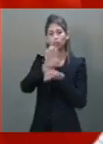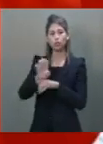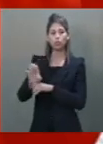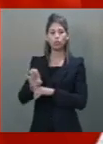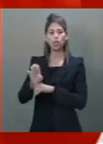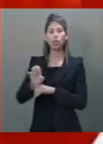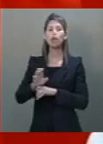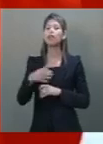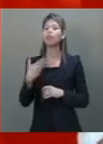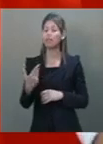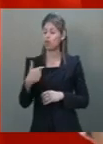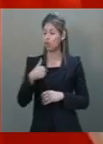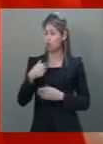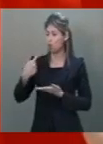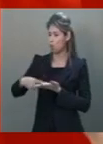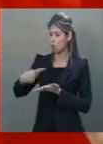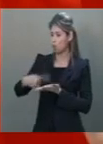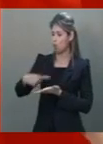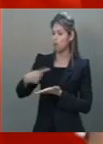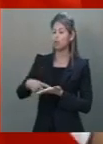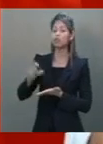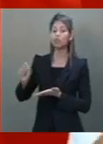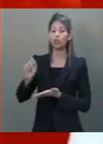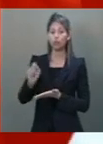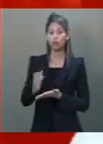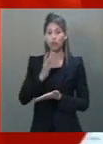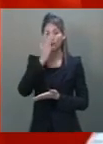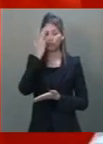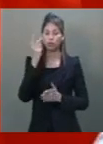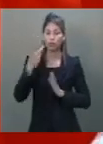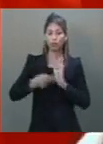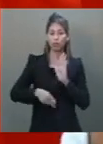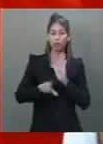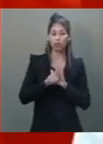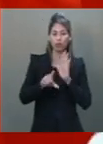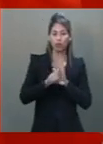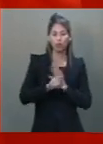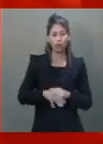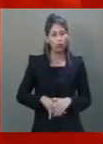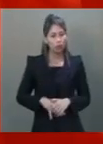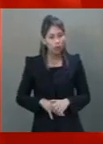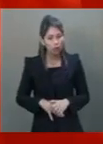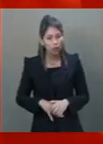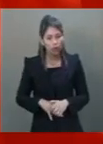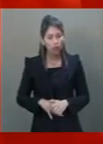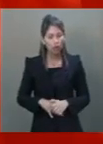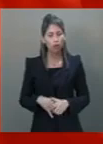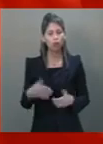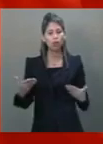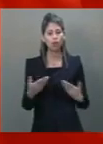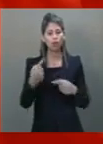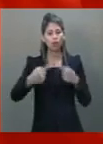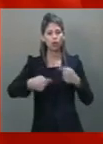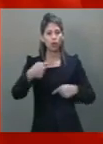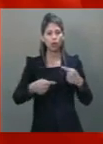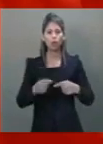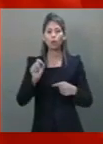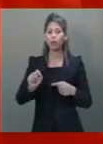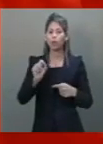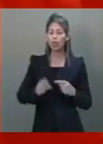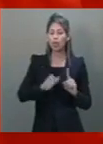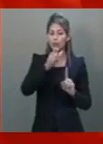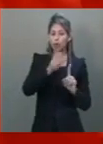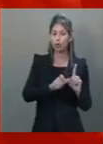comprometi com a Vossa Excelência, que o autor do projeto de resolução, que em hora está em debate, é o senador Rizalcio Lucas.